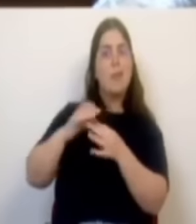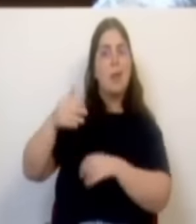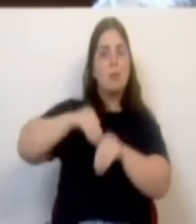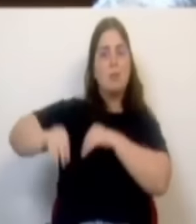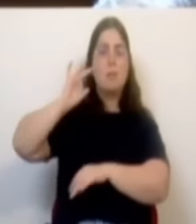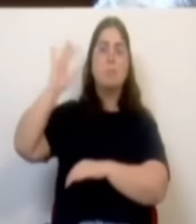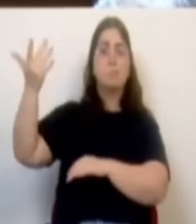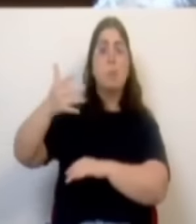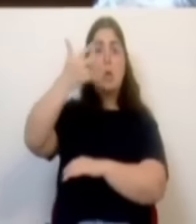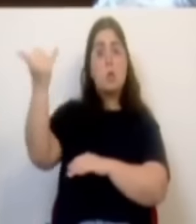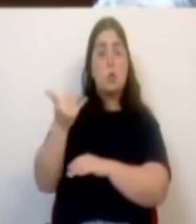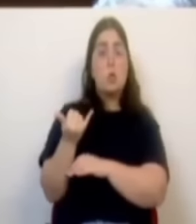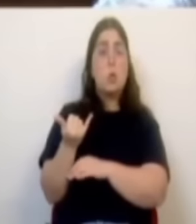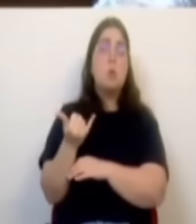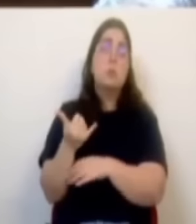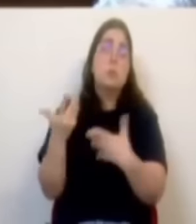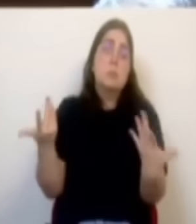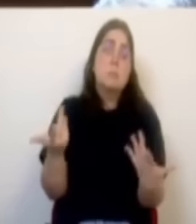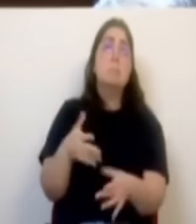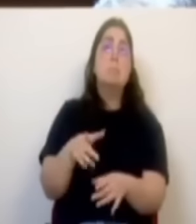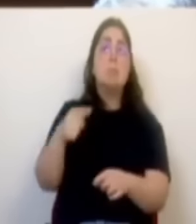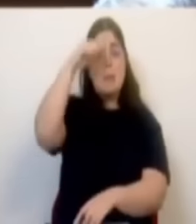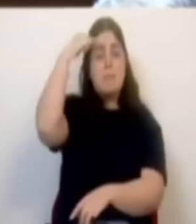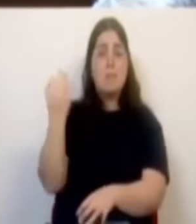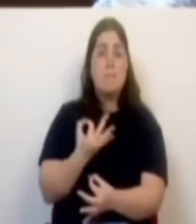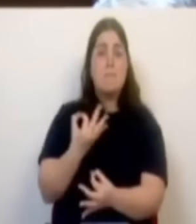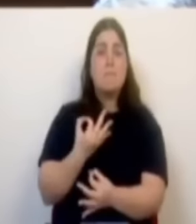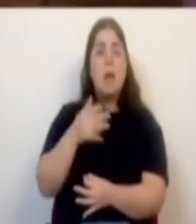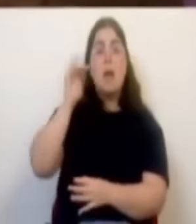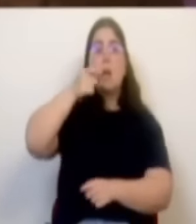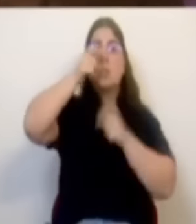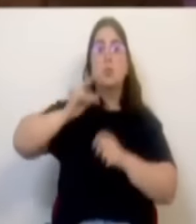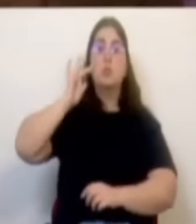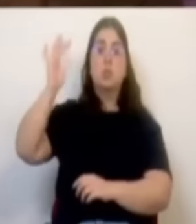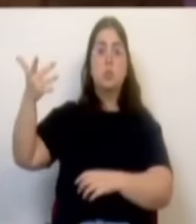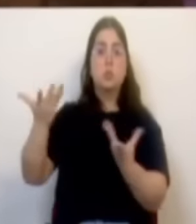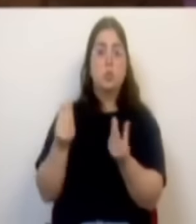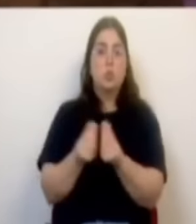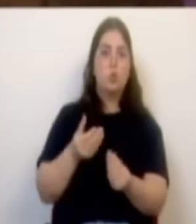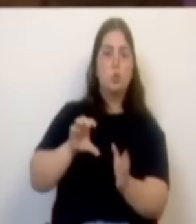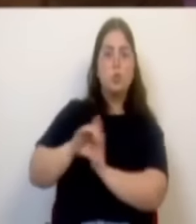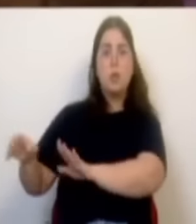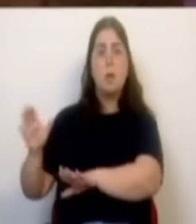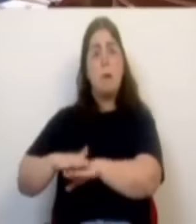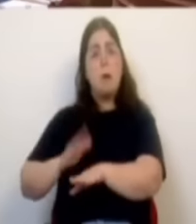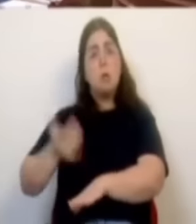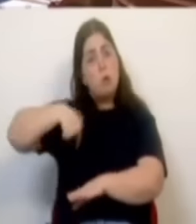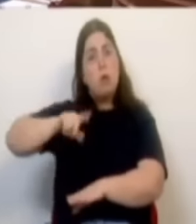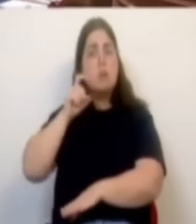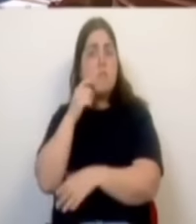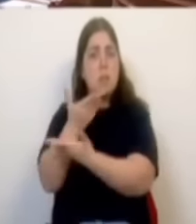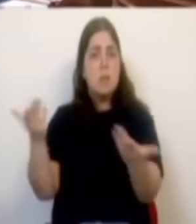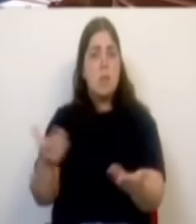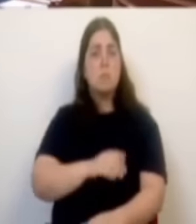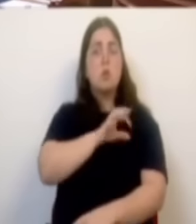de engolir e tenho de se habituar. Os imigrantes estão com o Chega, porque o Chega está ao lado dos nossos imigrantes. E o José Dias Fernandes é um desses grandes exemplos.